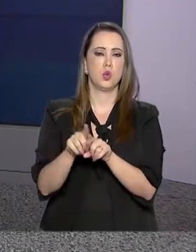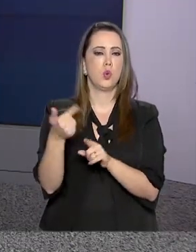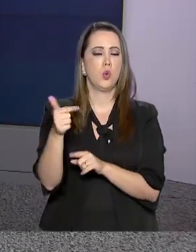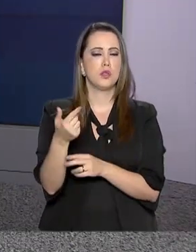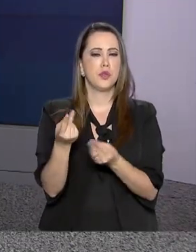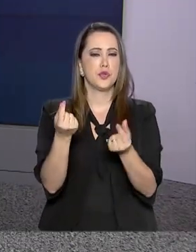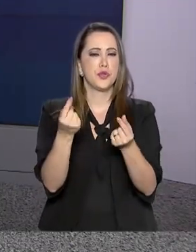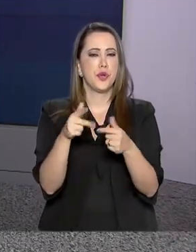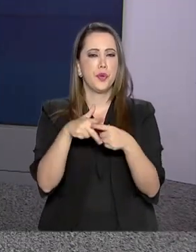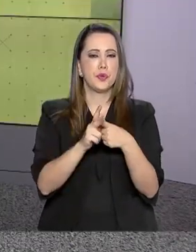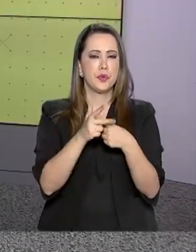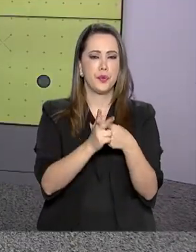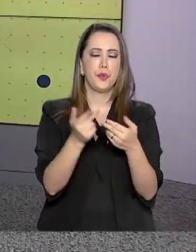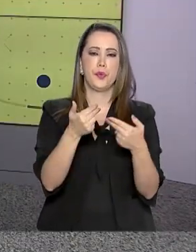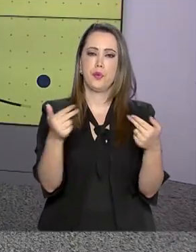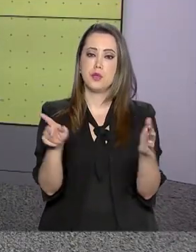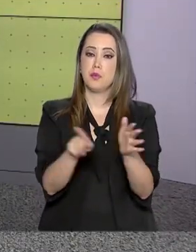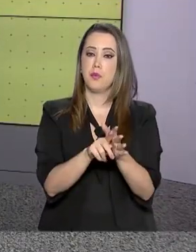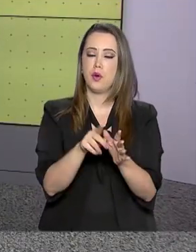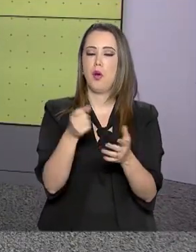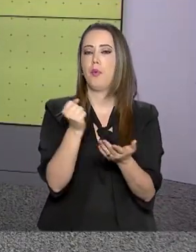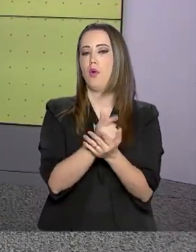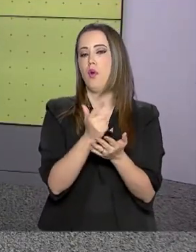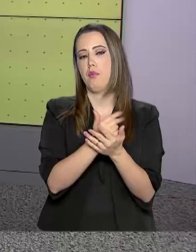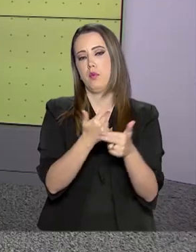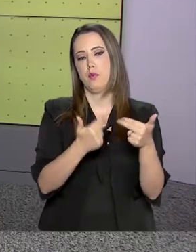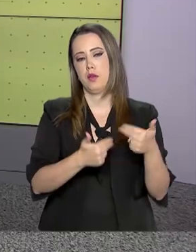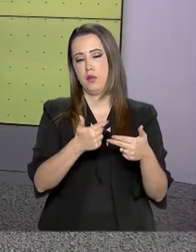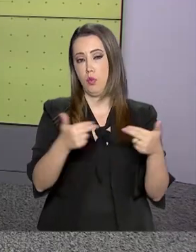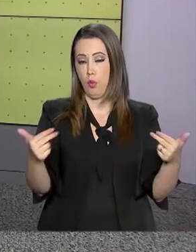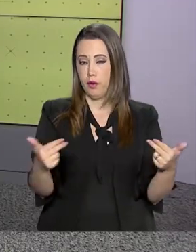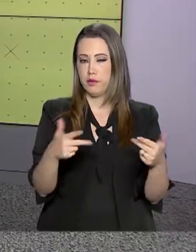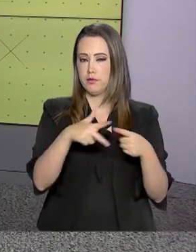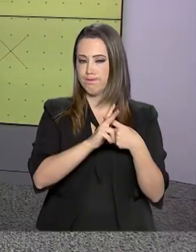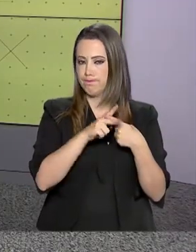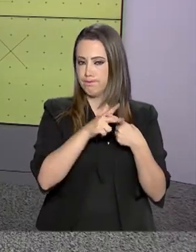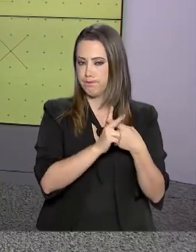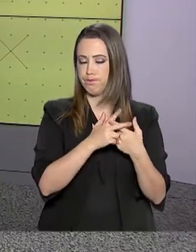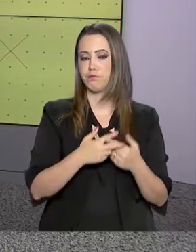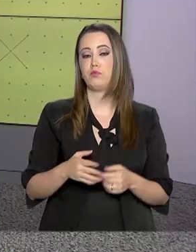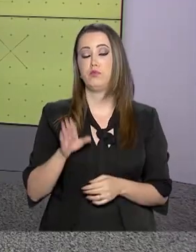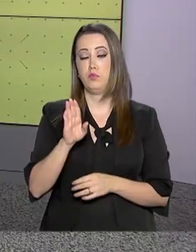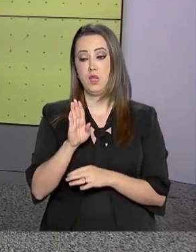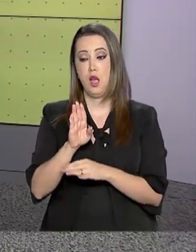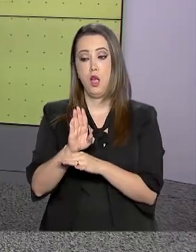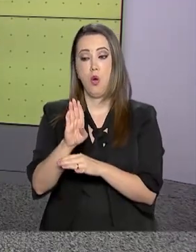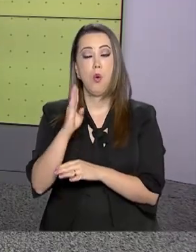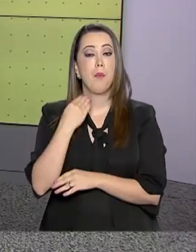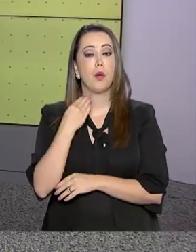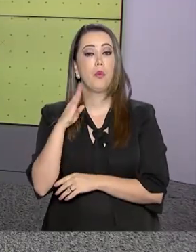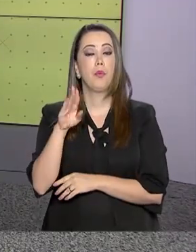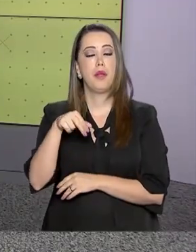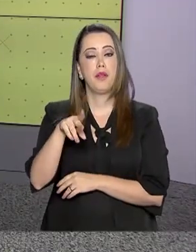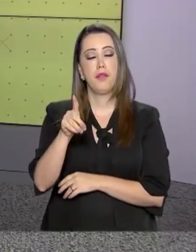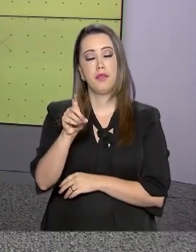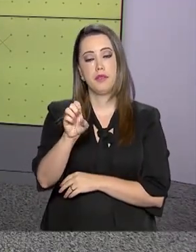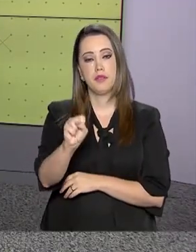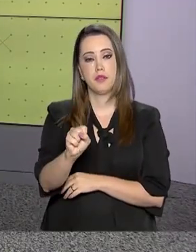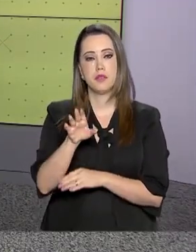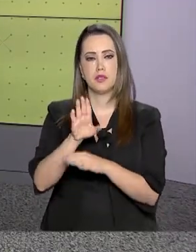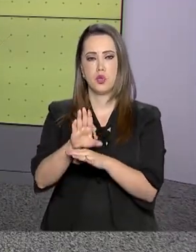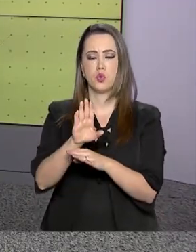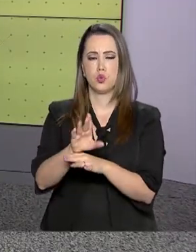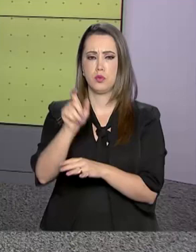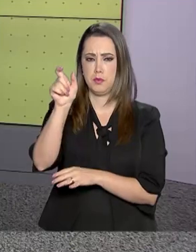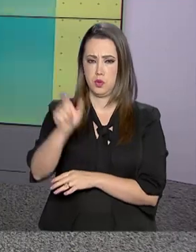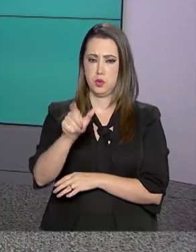e manutenção do veículo. A linha de crédito do BNDES beneficia transportadores autônomos que possuem dois caminhões